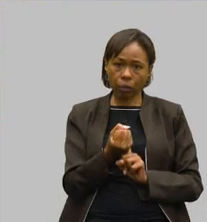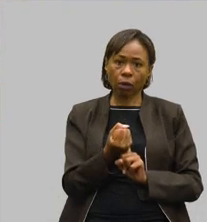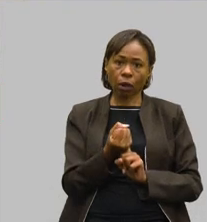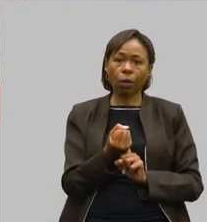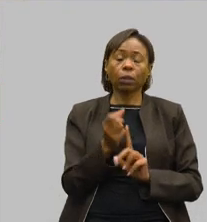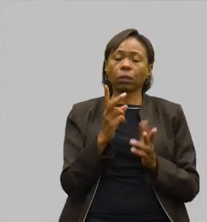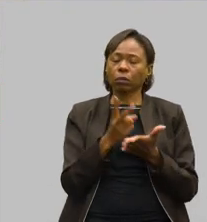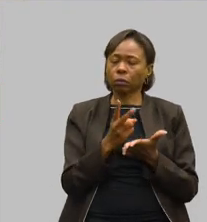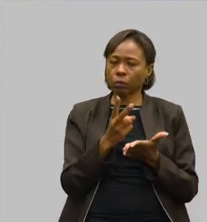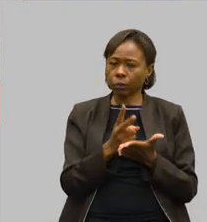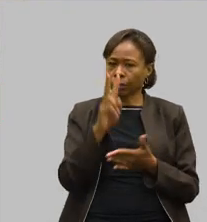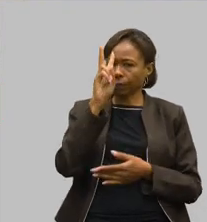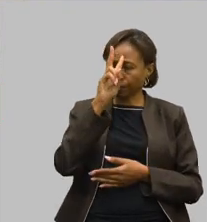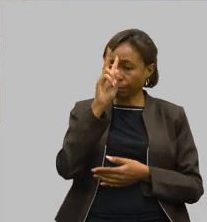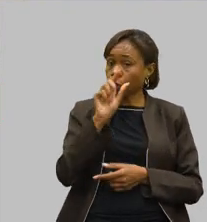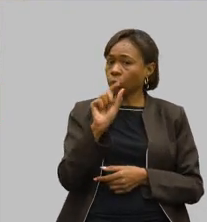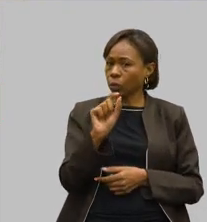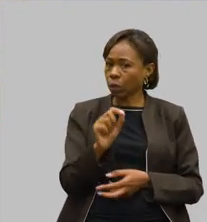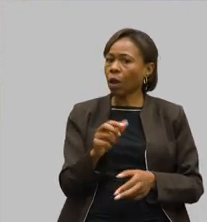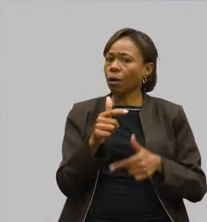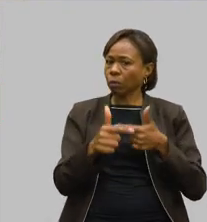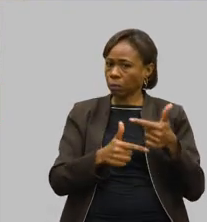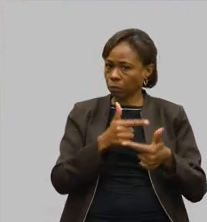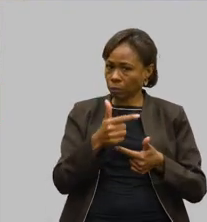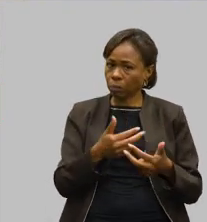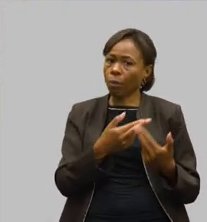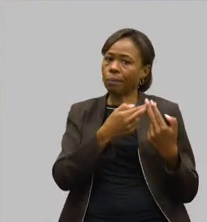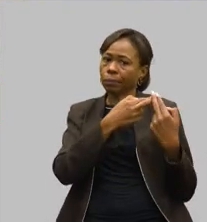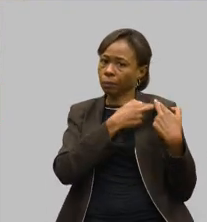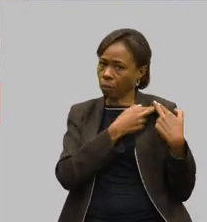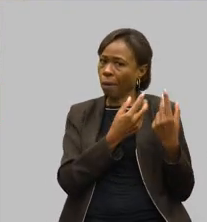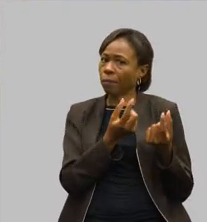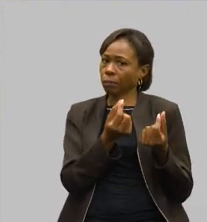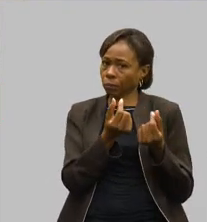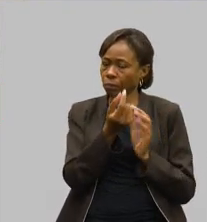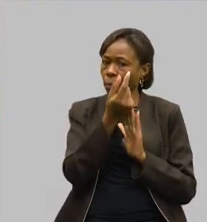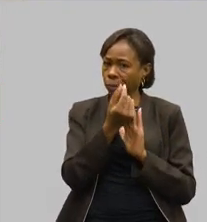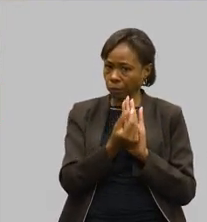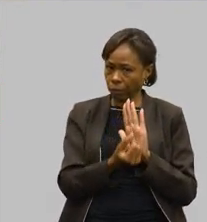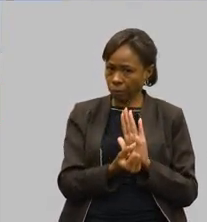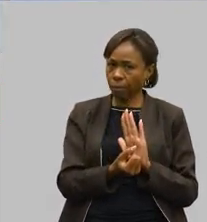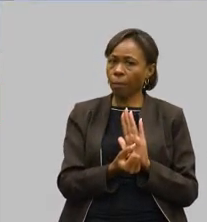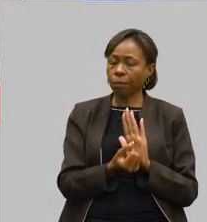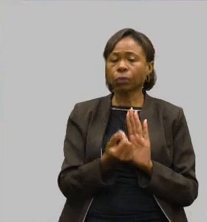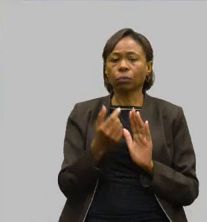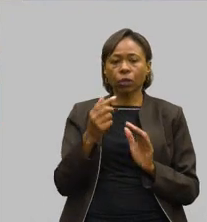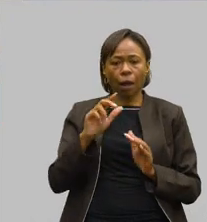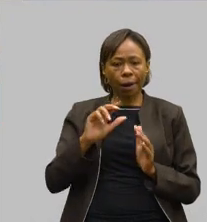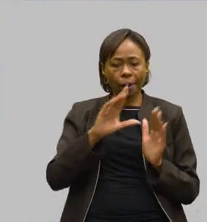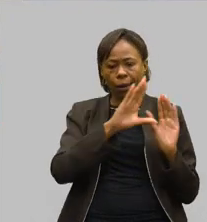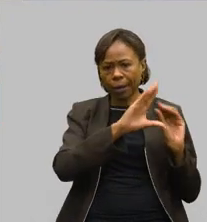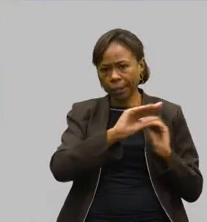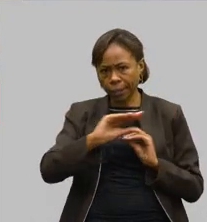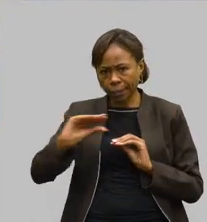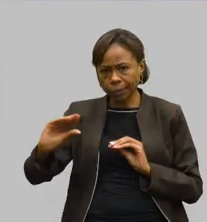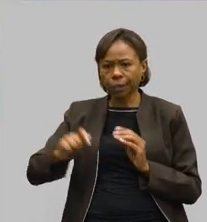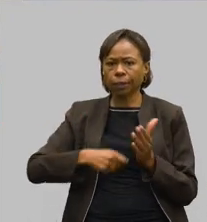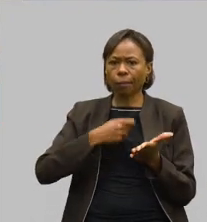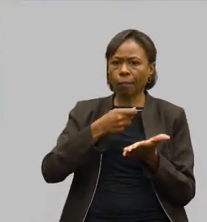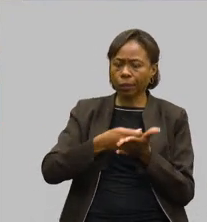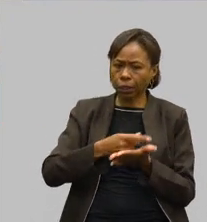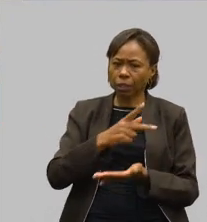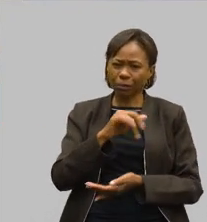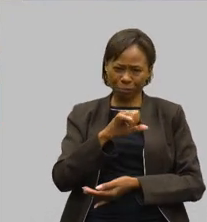sempre trabalhando com responsabilidade financeira, orçamentária, passando os atrasados e fazendo o pagamento do piso atrasado,